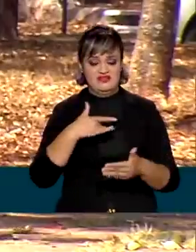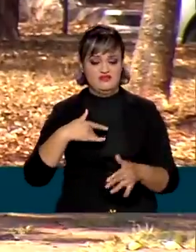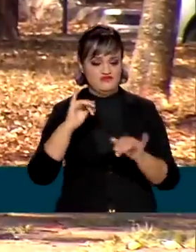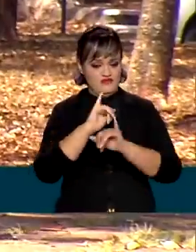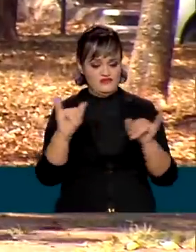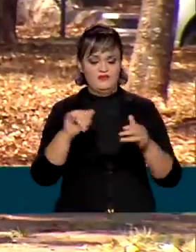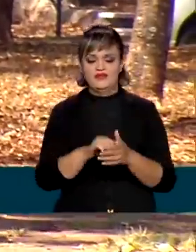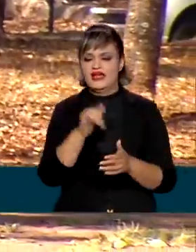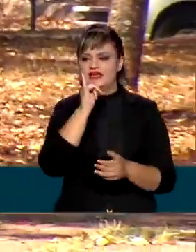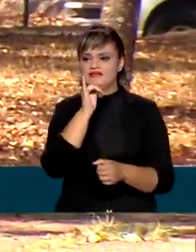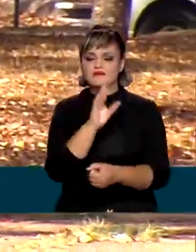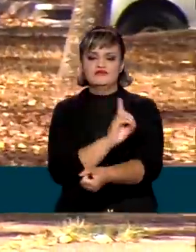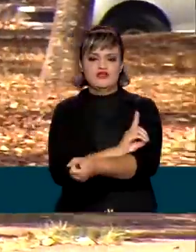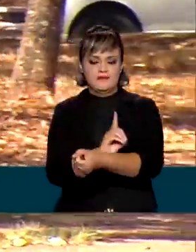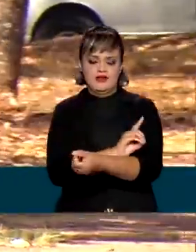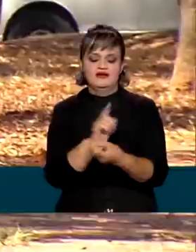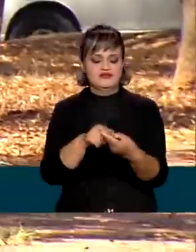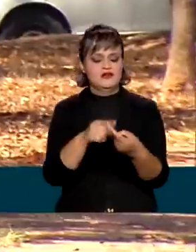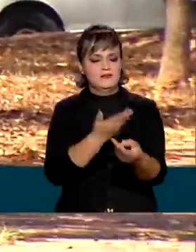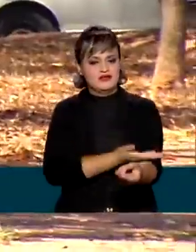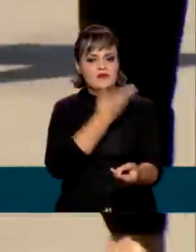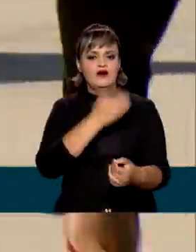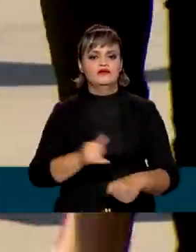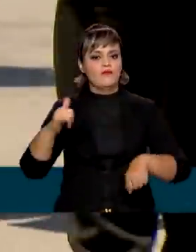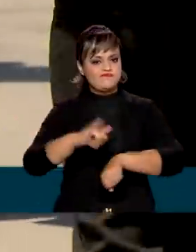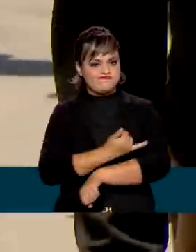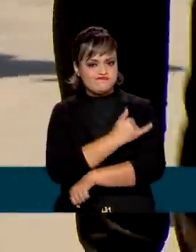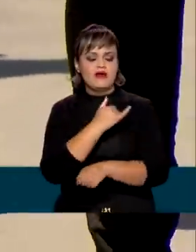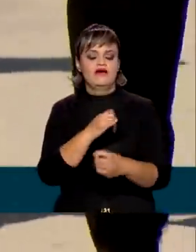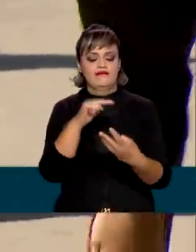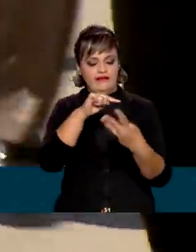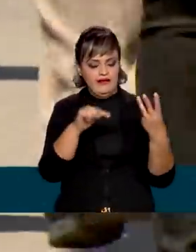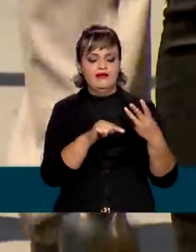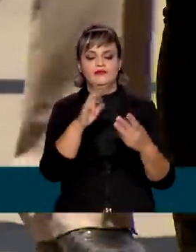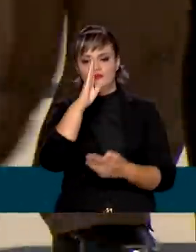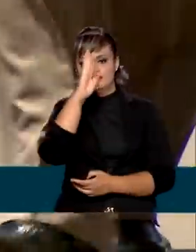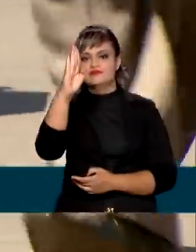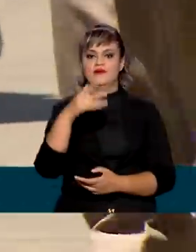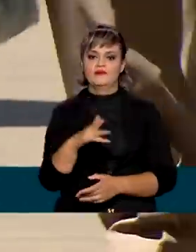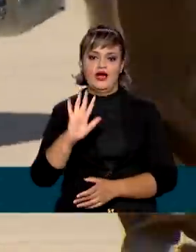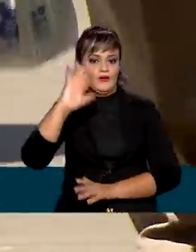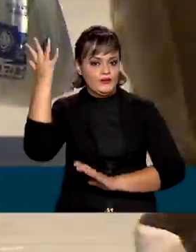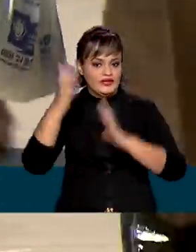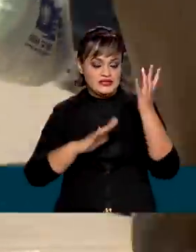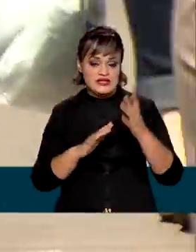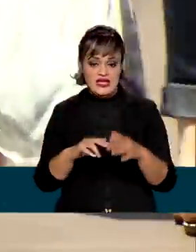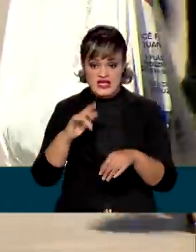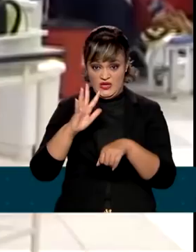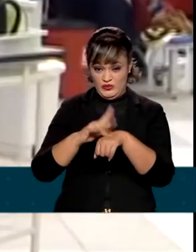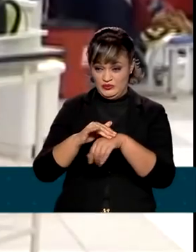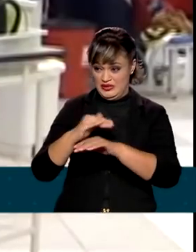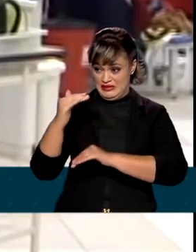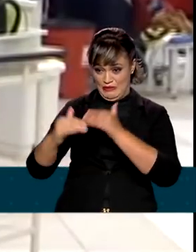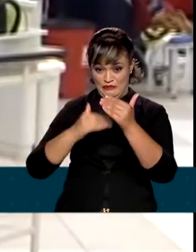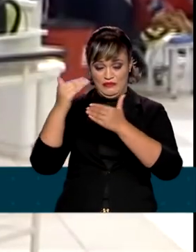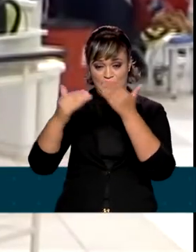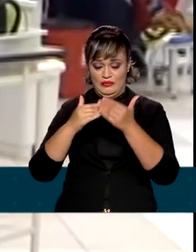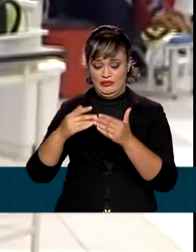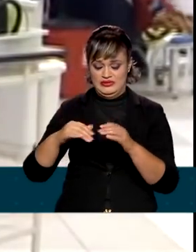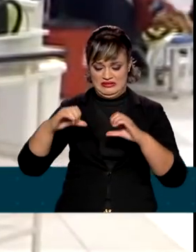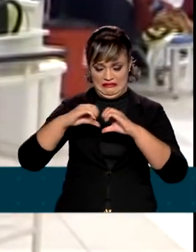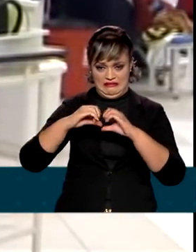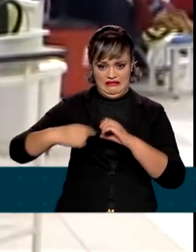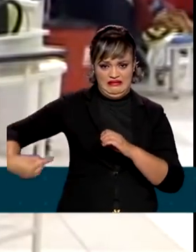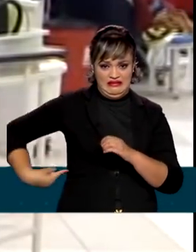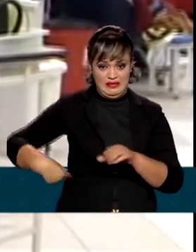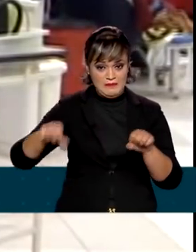Diabetes, pressão alta e obesidade são as principais causas. E quando a doença evolui e os rins param